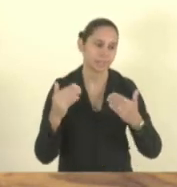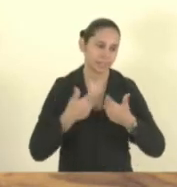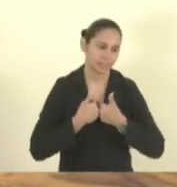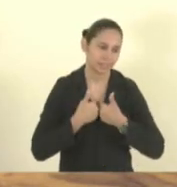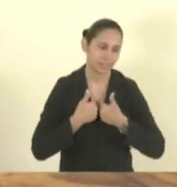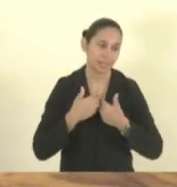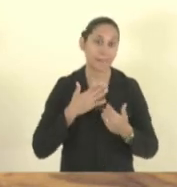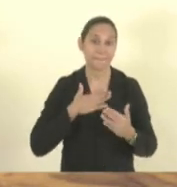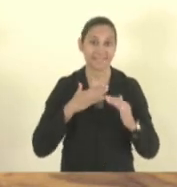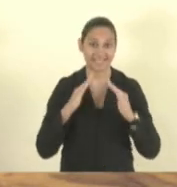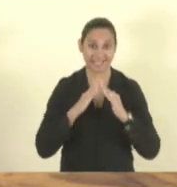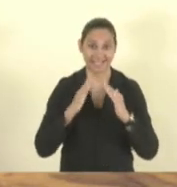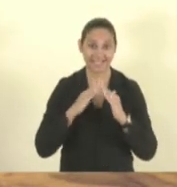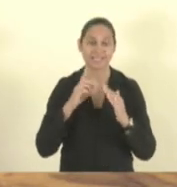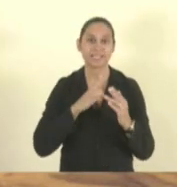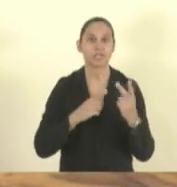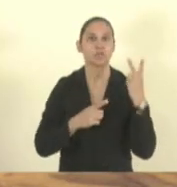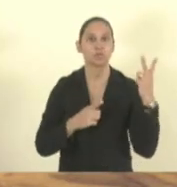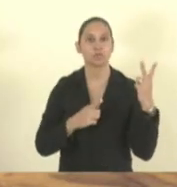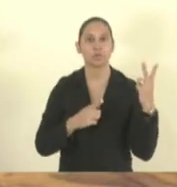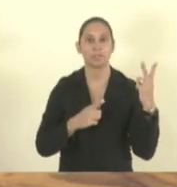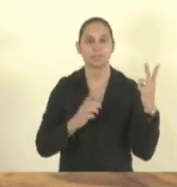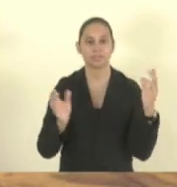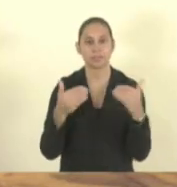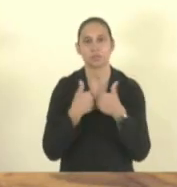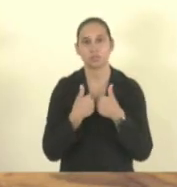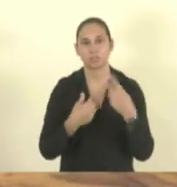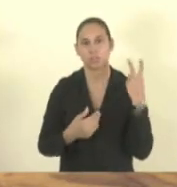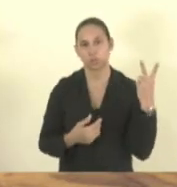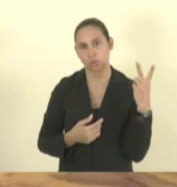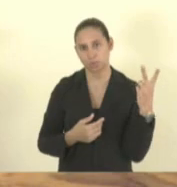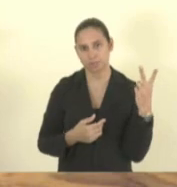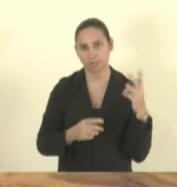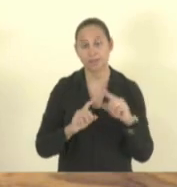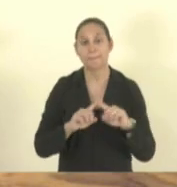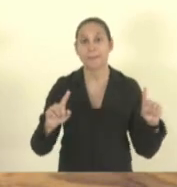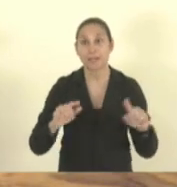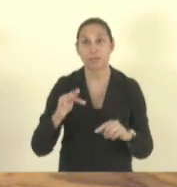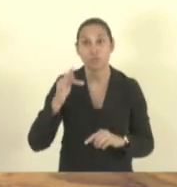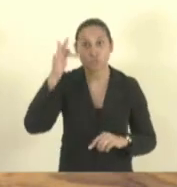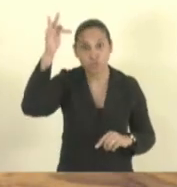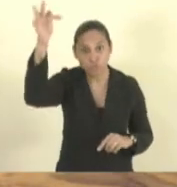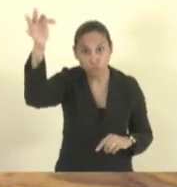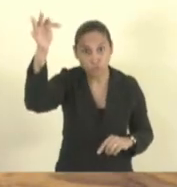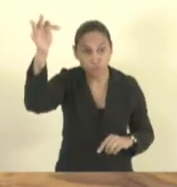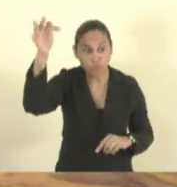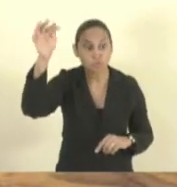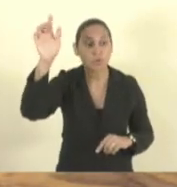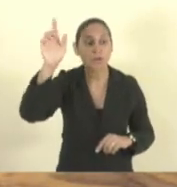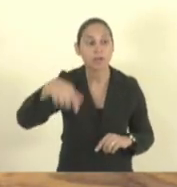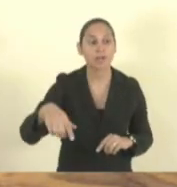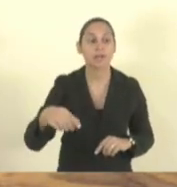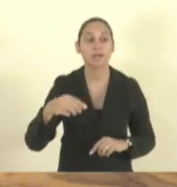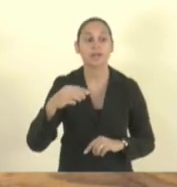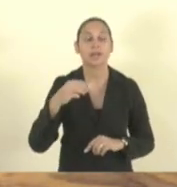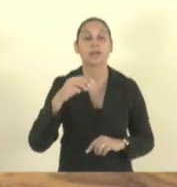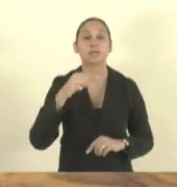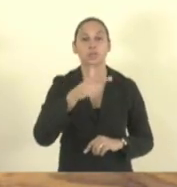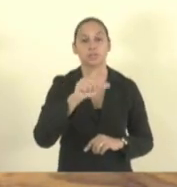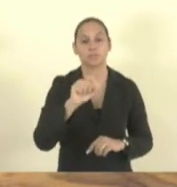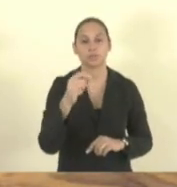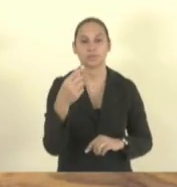vezes mas a previsão para 2036 é a cada duas crianças